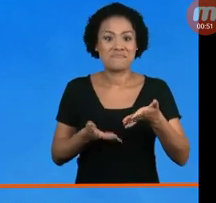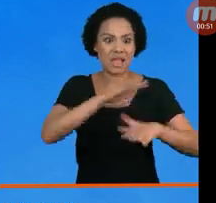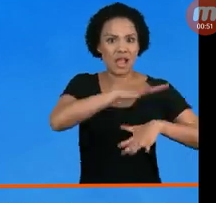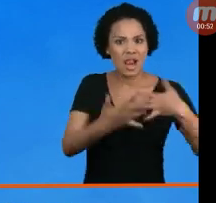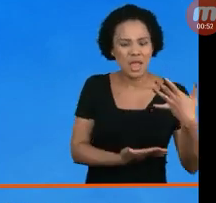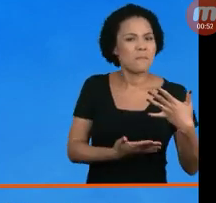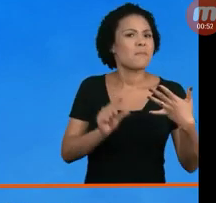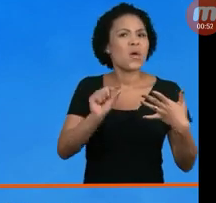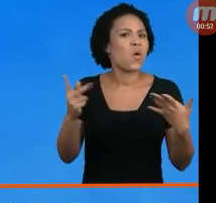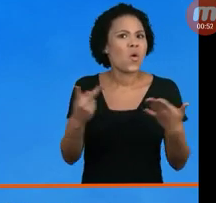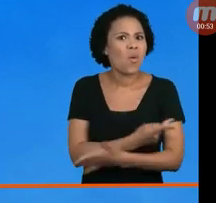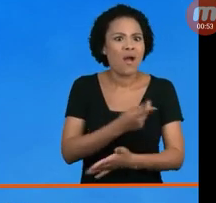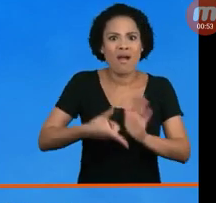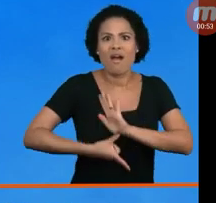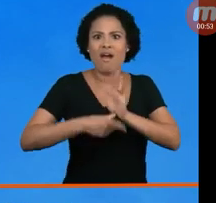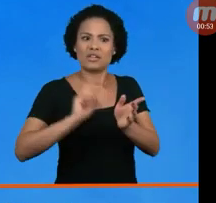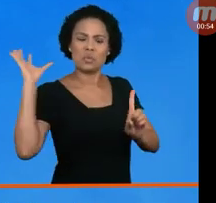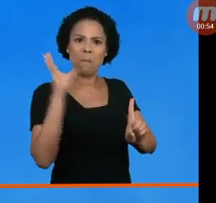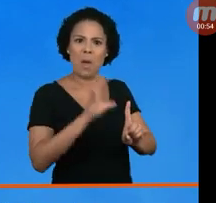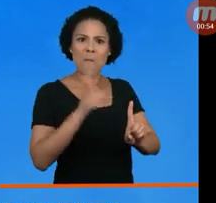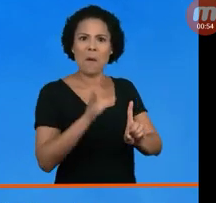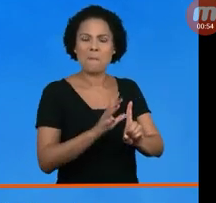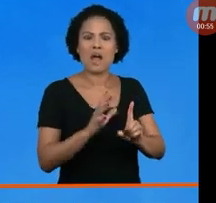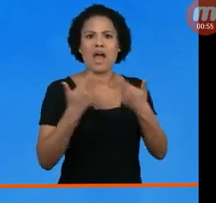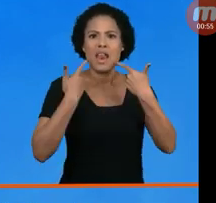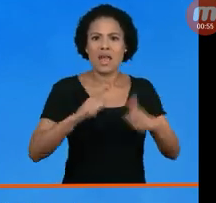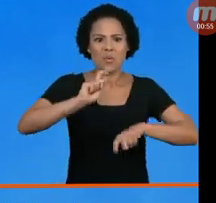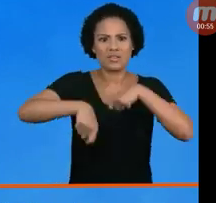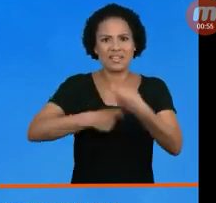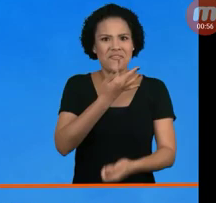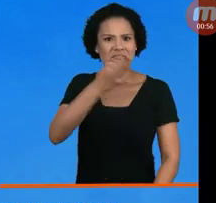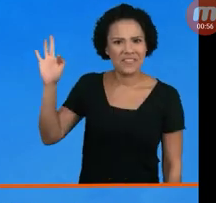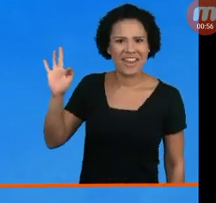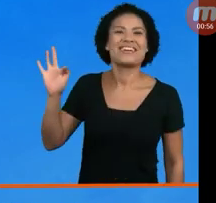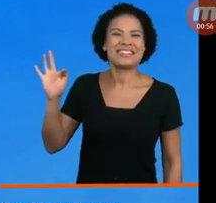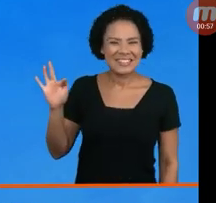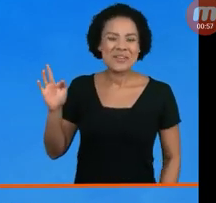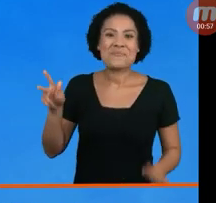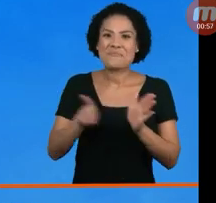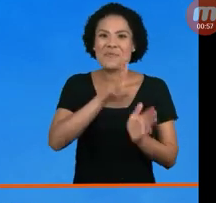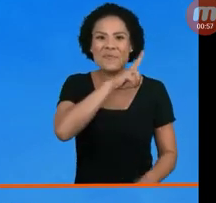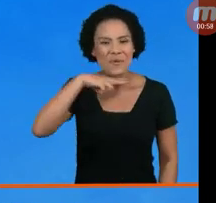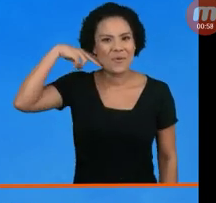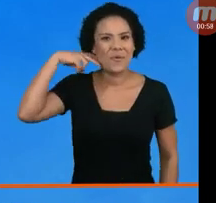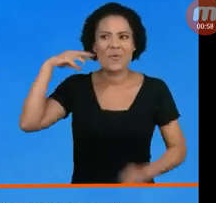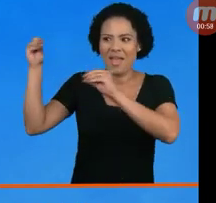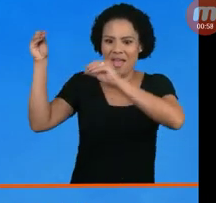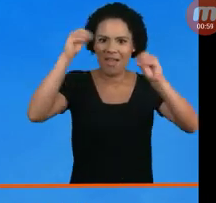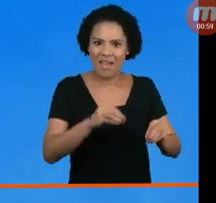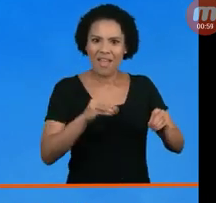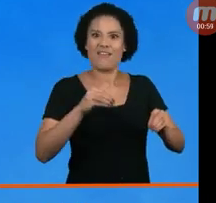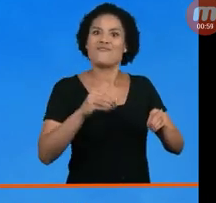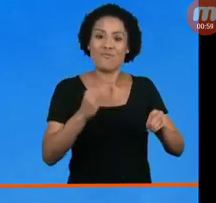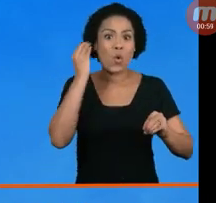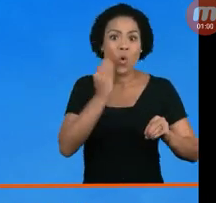teve uma forte influência da língua francesa de sinais, que foi trazida para o Brasil pelo professor Edward Hewitt.